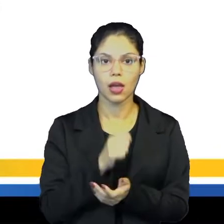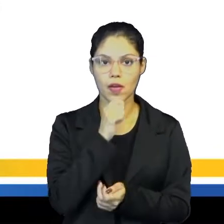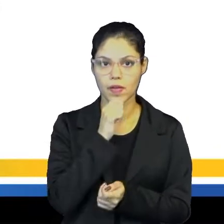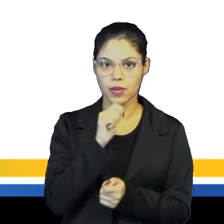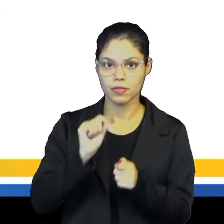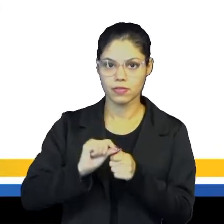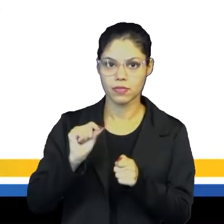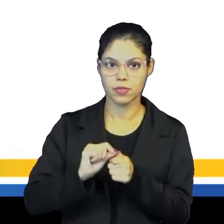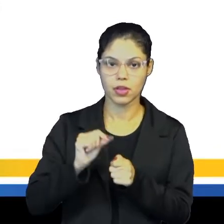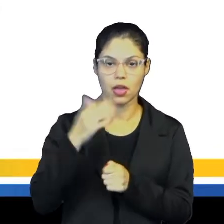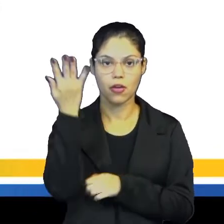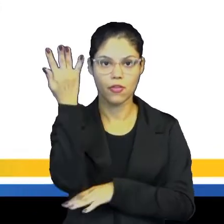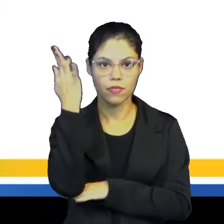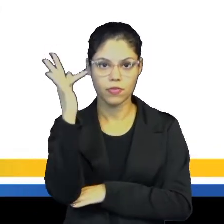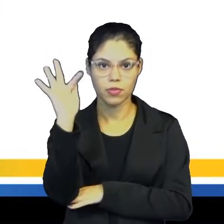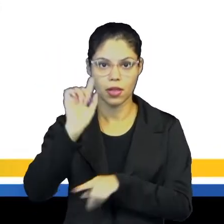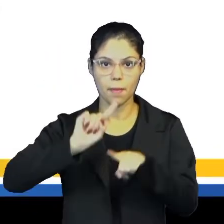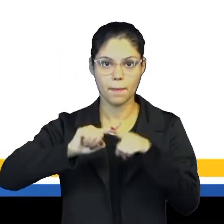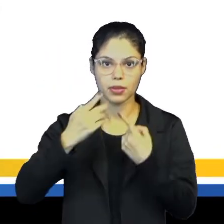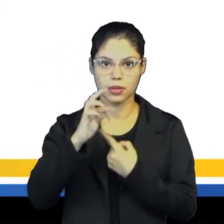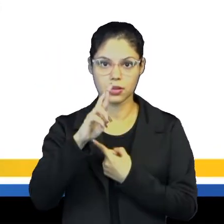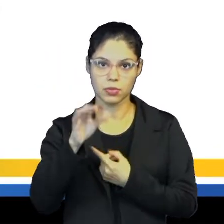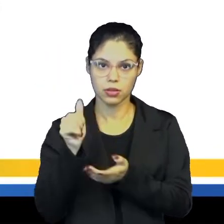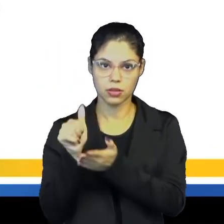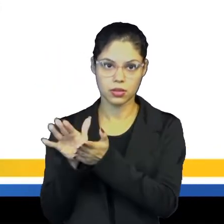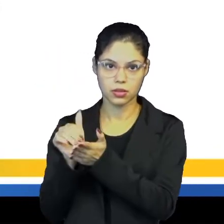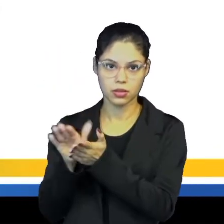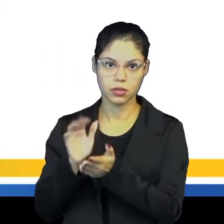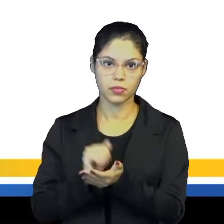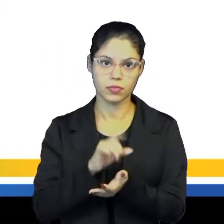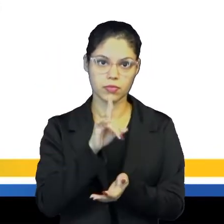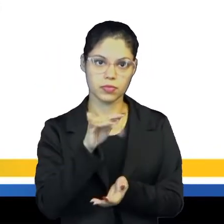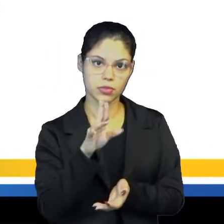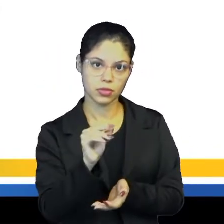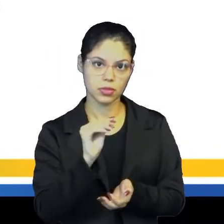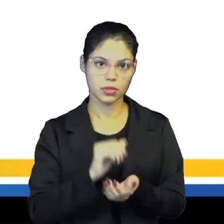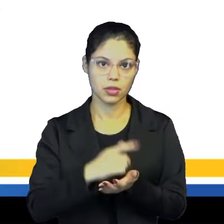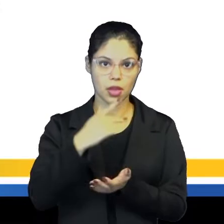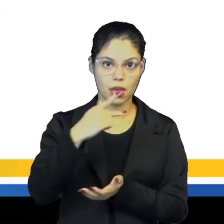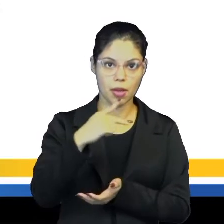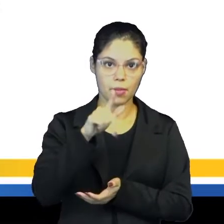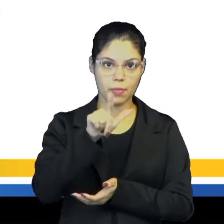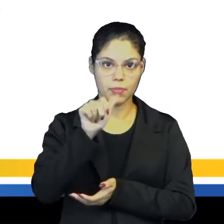francês, mas a Grã-Bretanha se sobressairam às dinastias